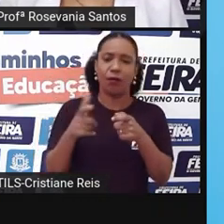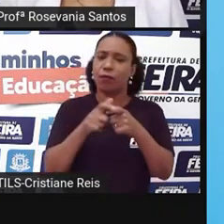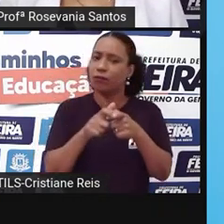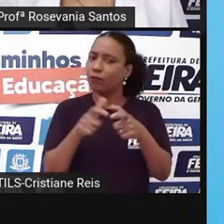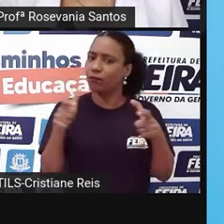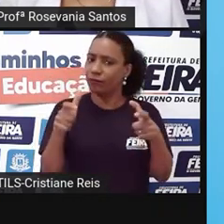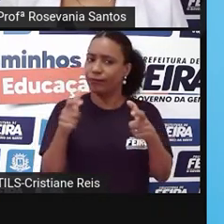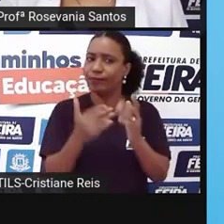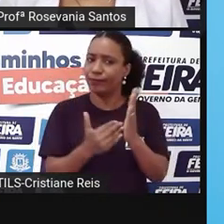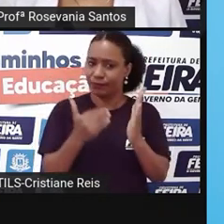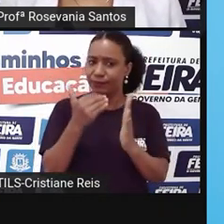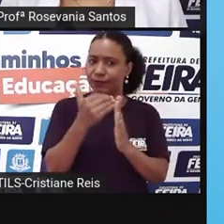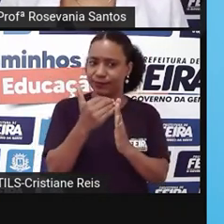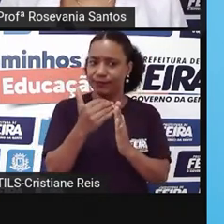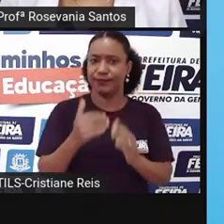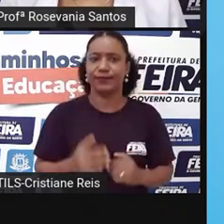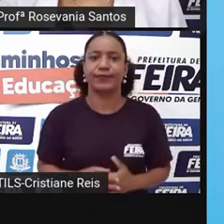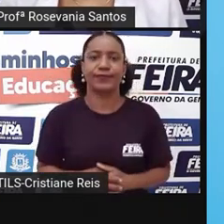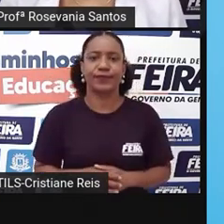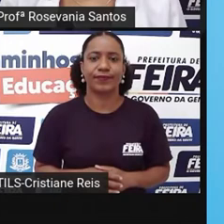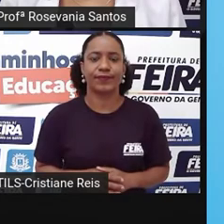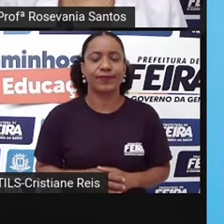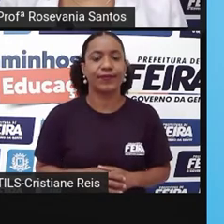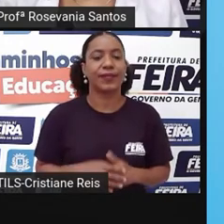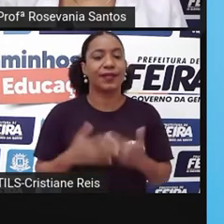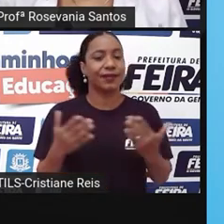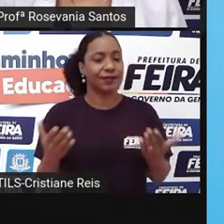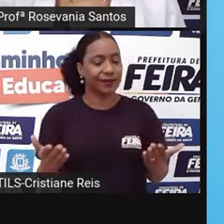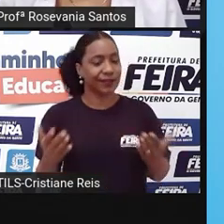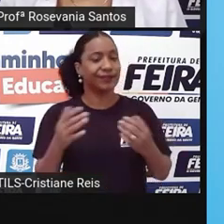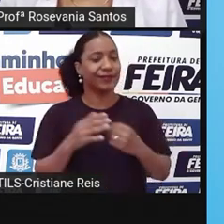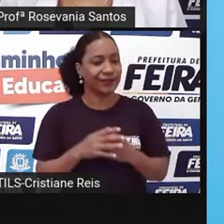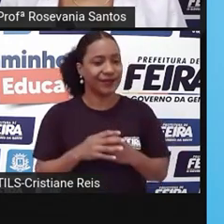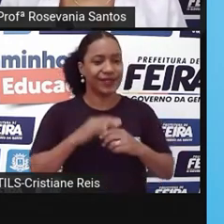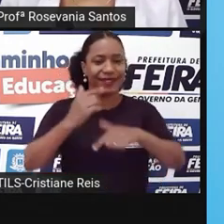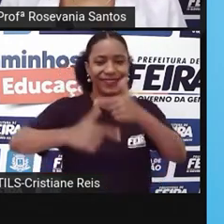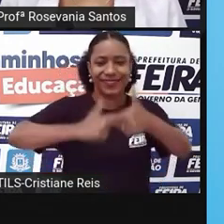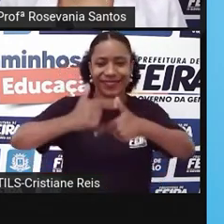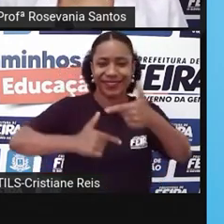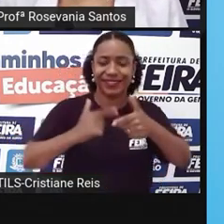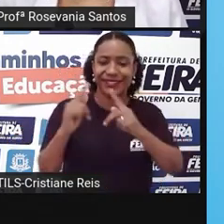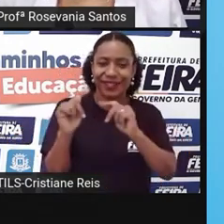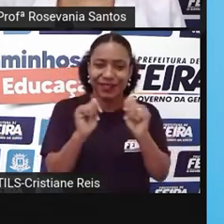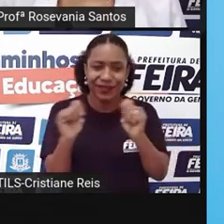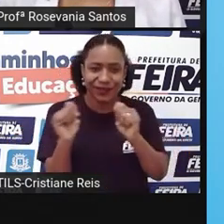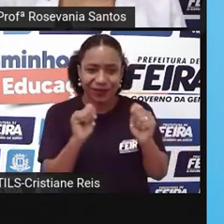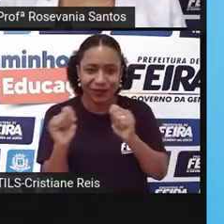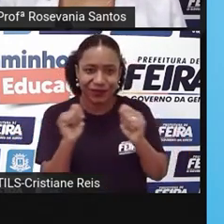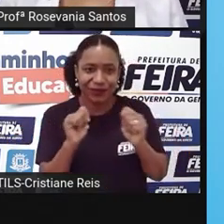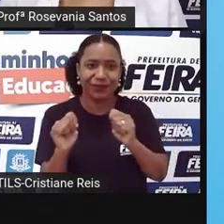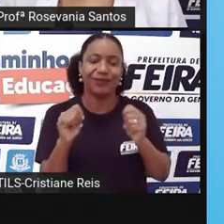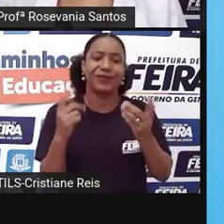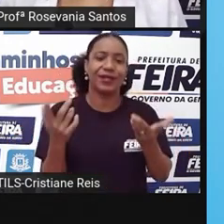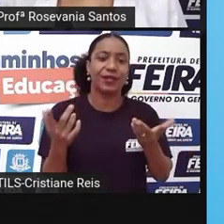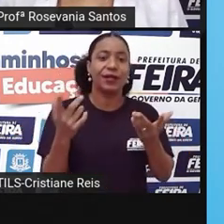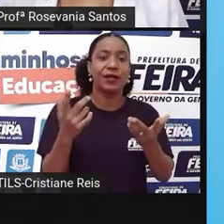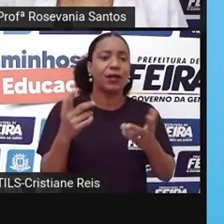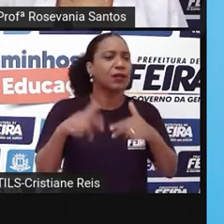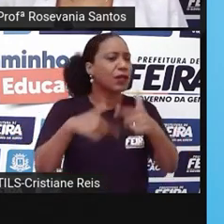Então, ainda nessa ideia, né, de atividades econômicas, a gente tem aí essa parte do garimpo, né.